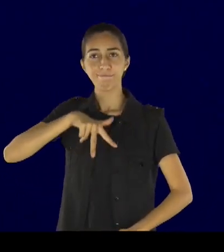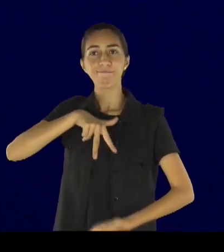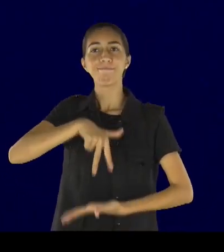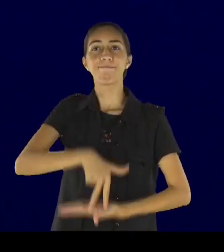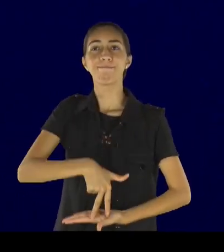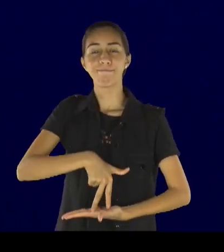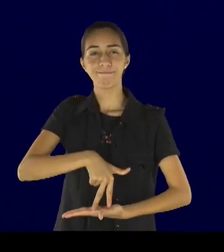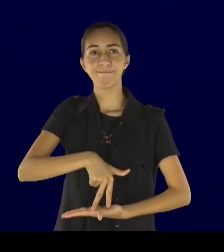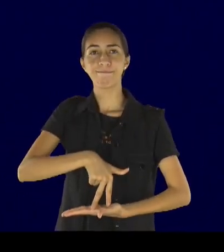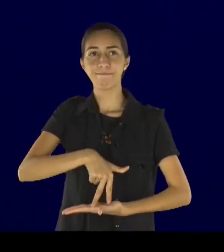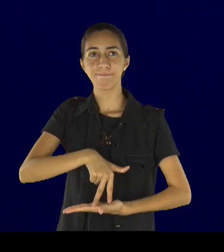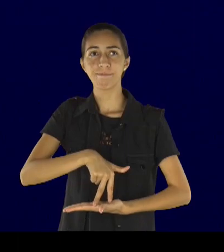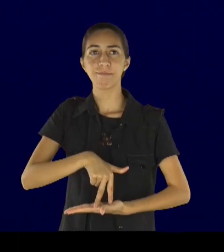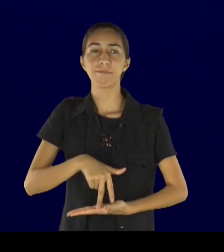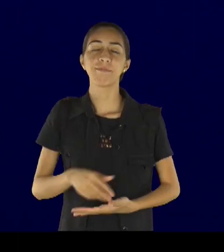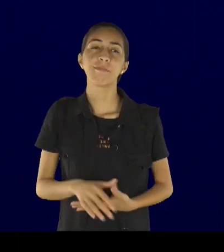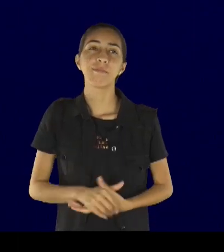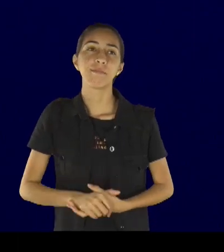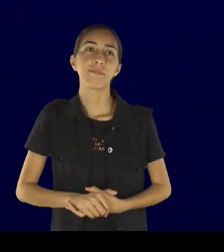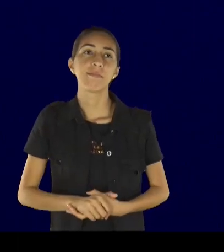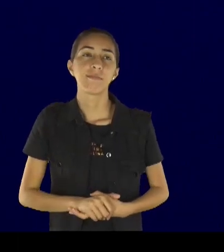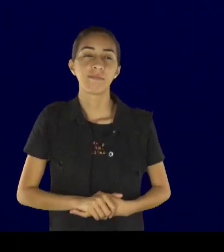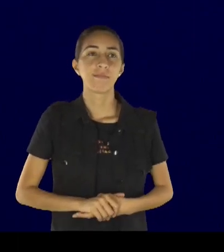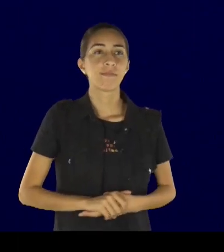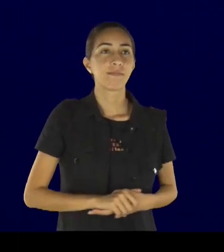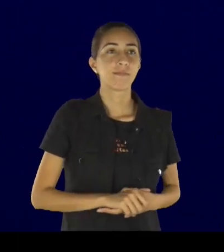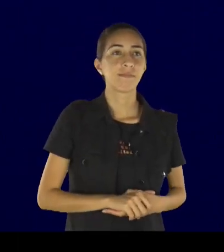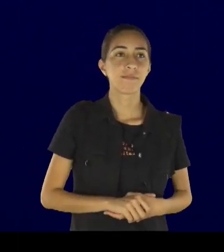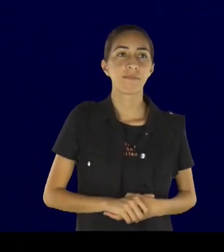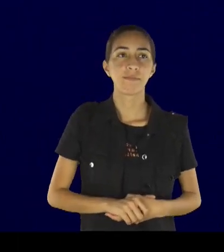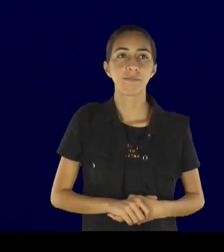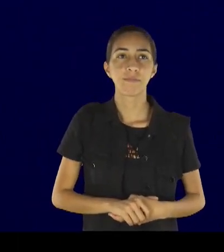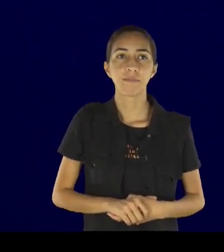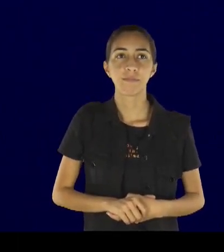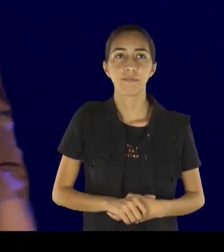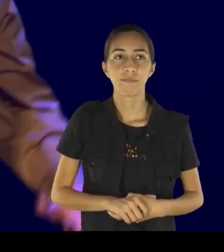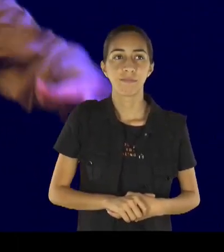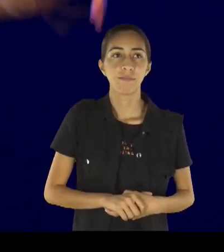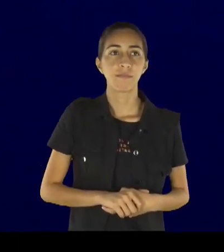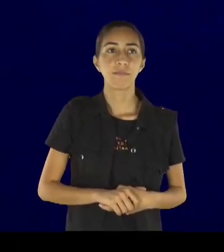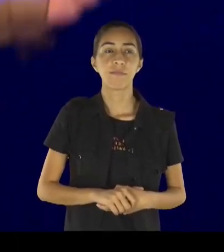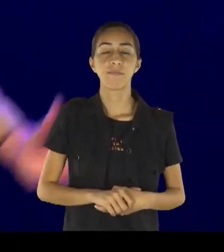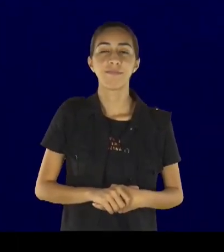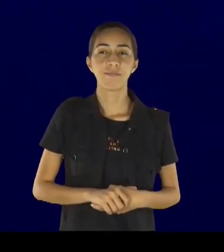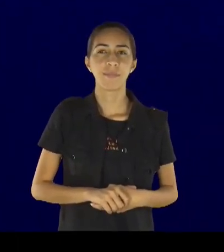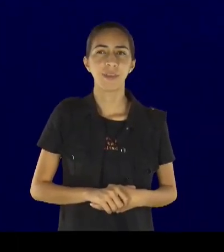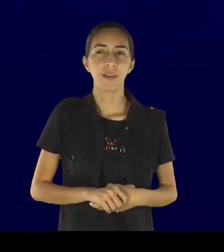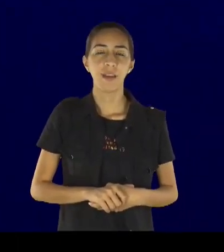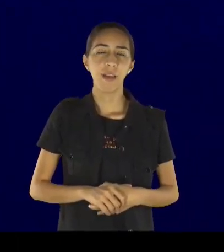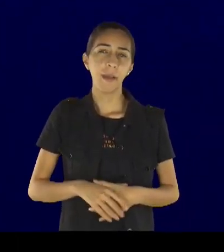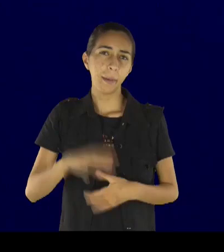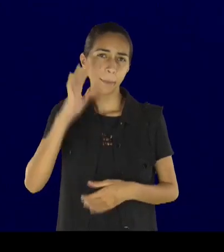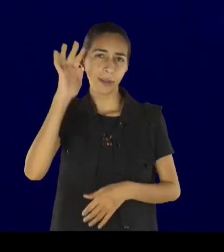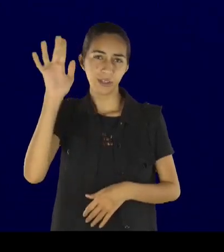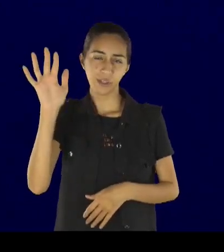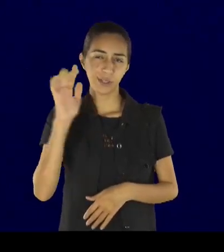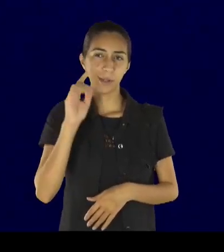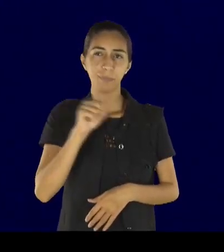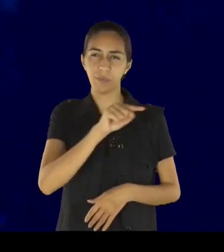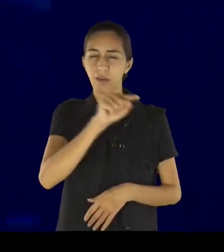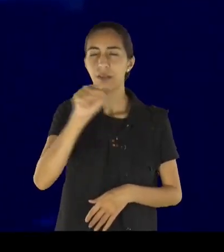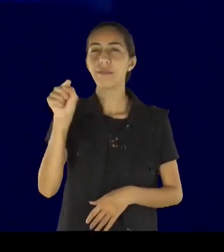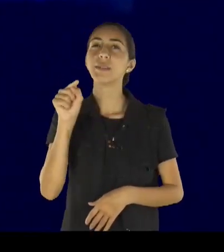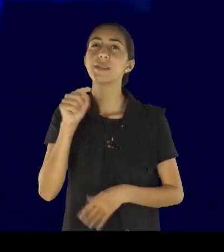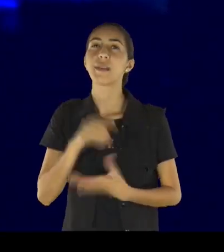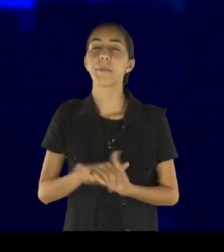e a tendência é você ficar cada vez pior, mas se chega alguém, você traz uma palavra, deixa você animado, deixa